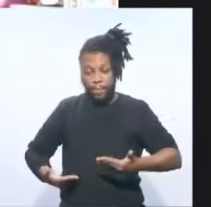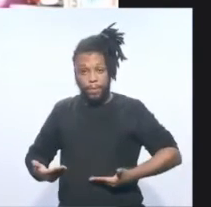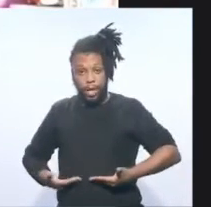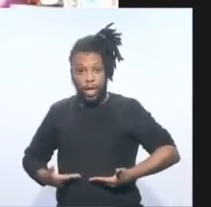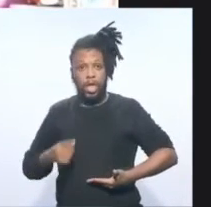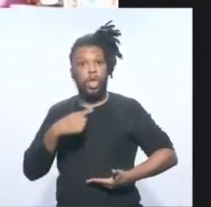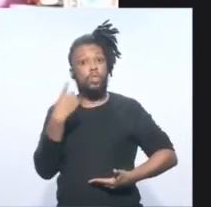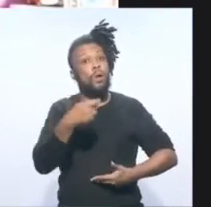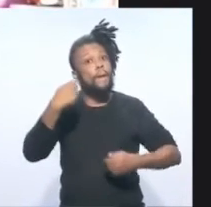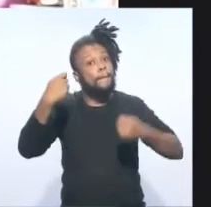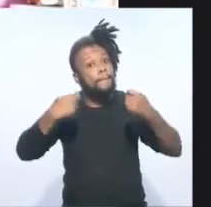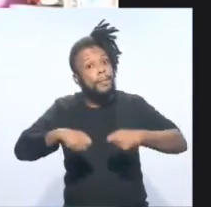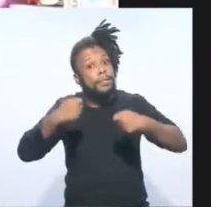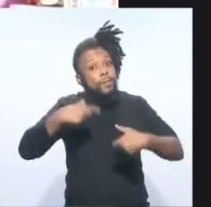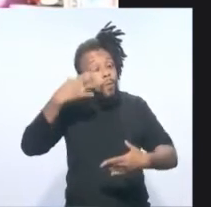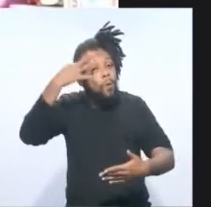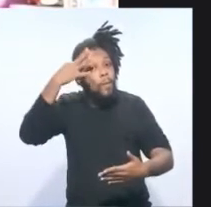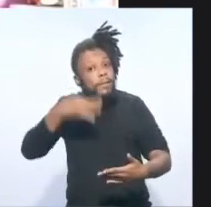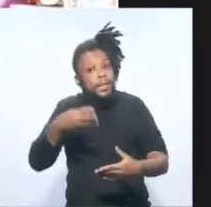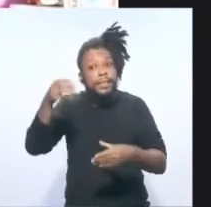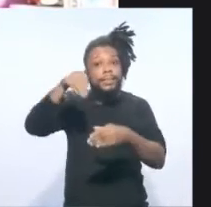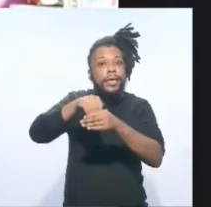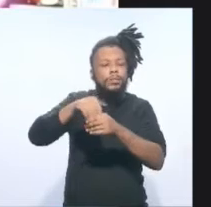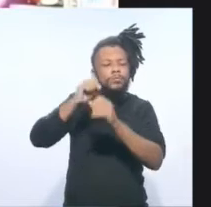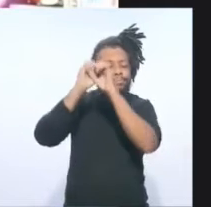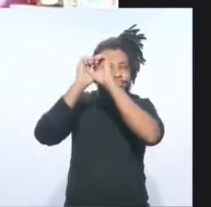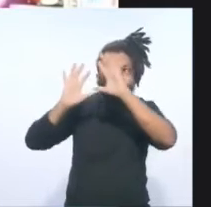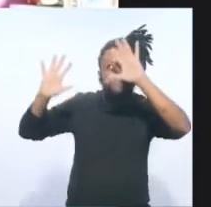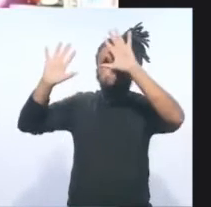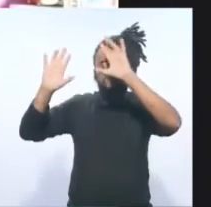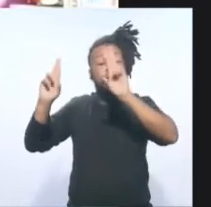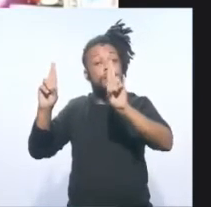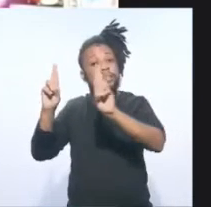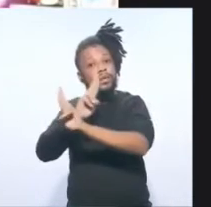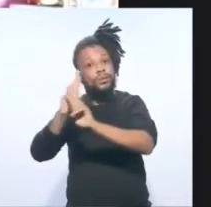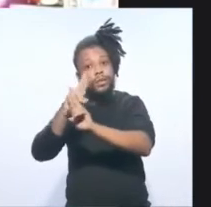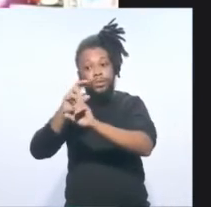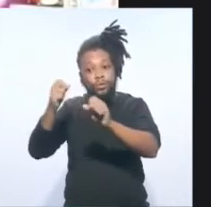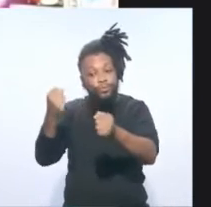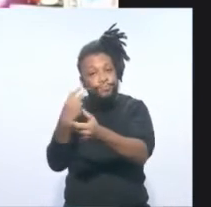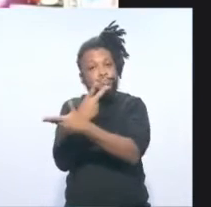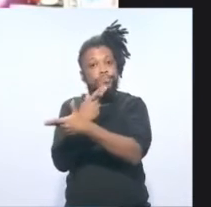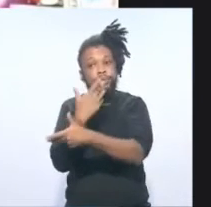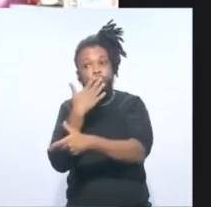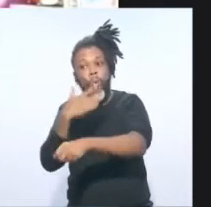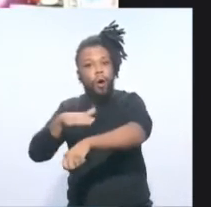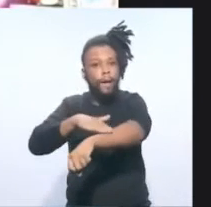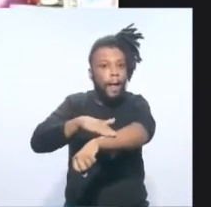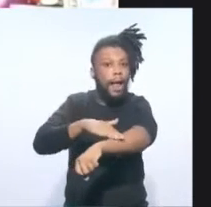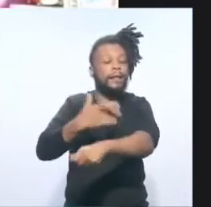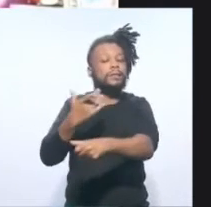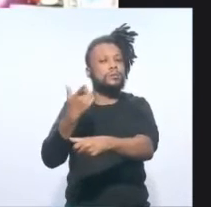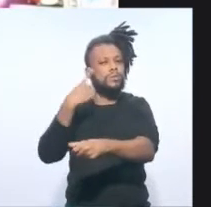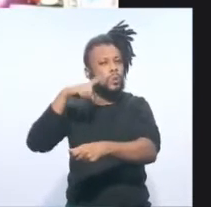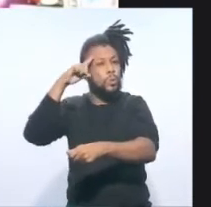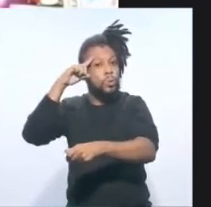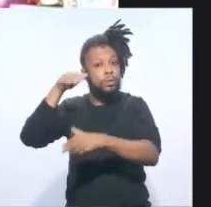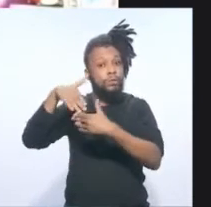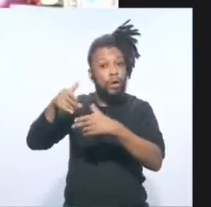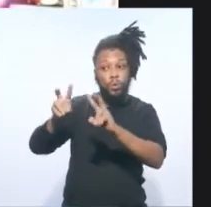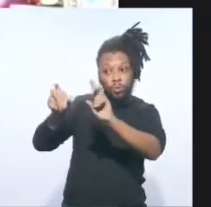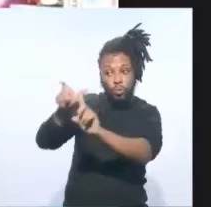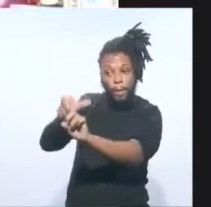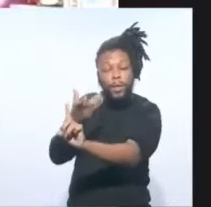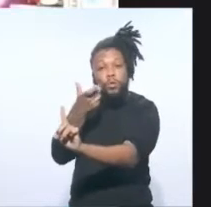compreendê-la dentro das relações raciais cotidianas, por se tratar de uma criança negra que